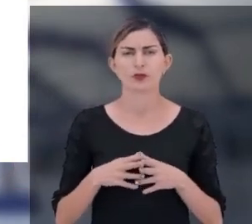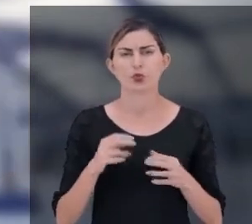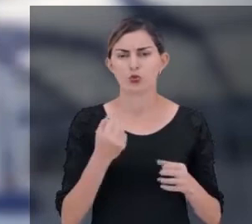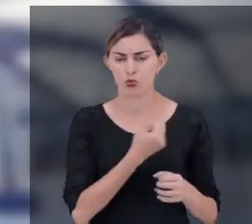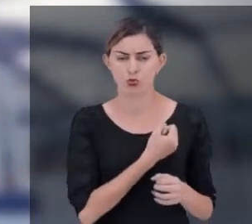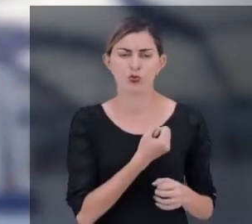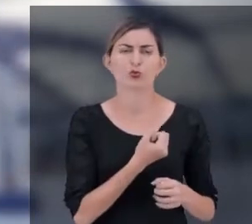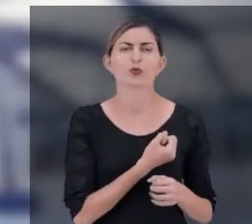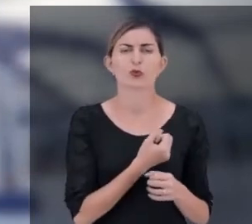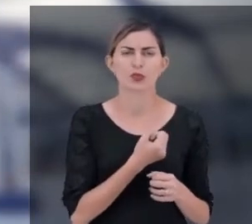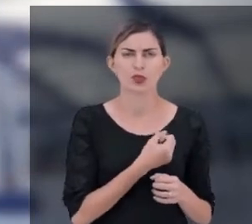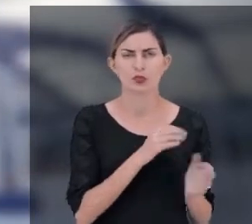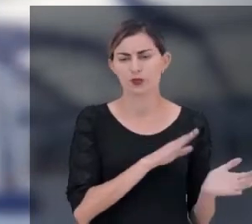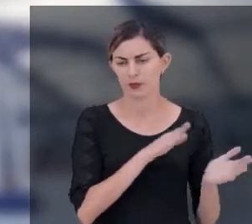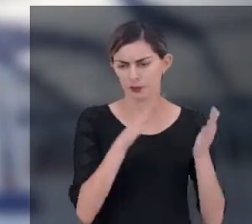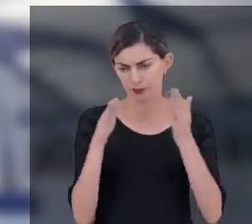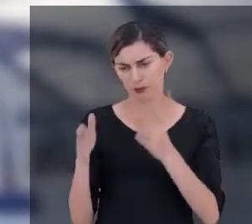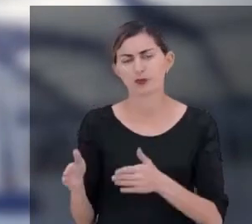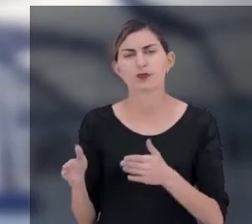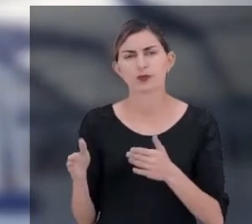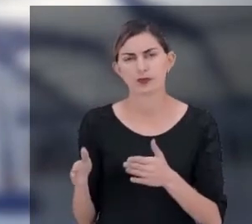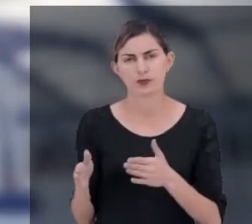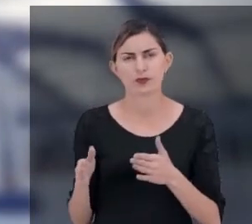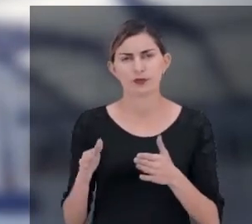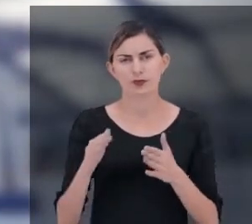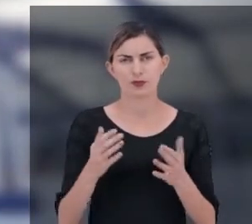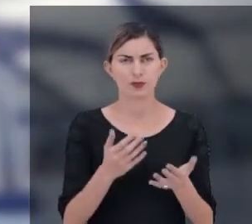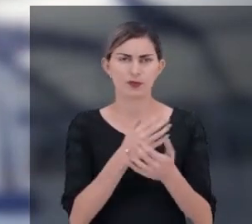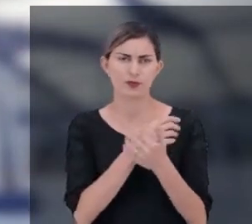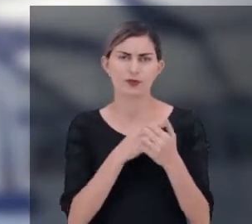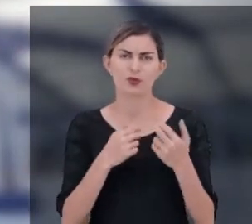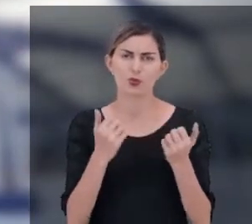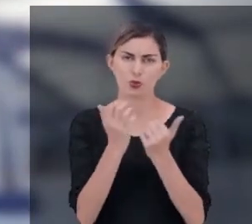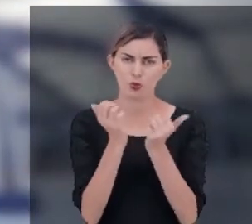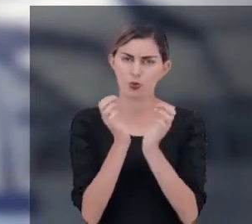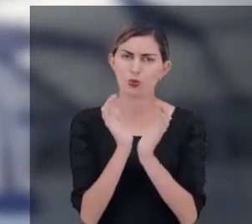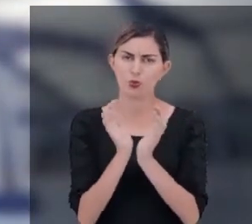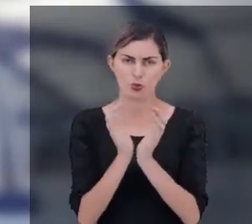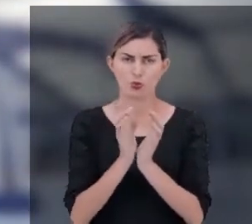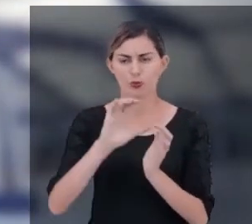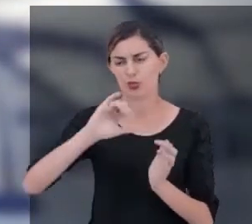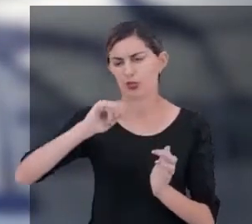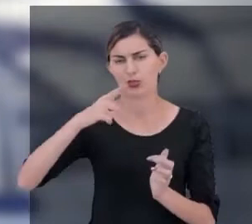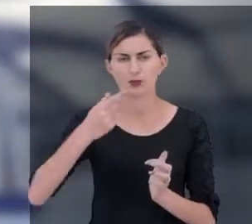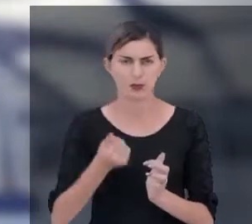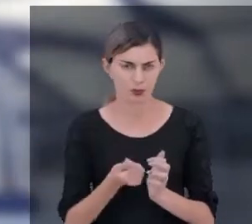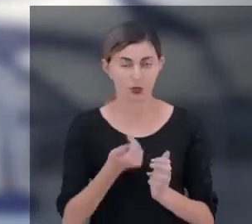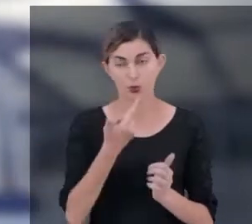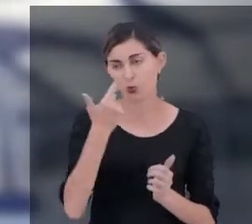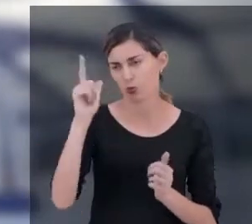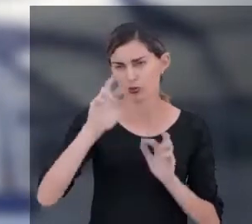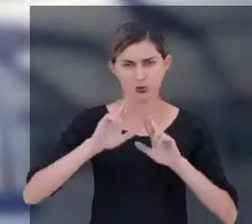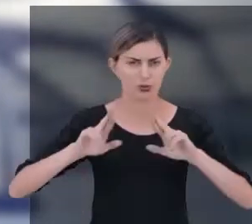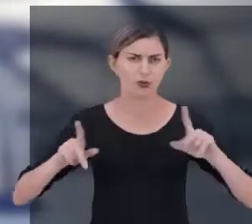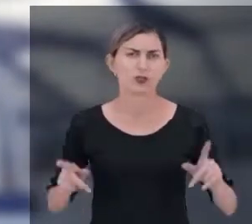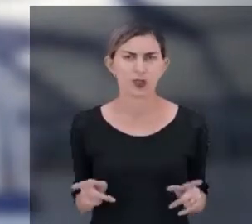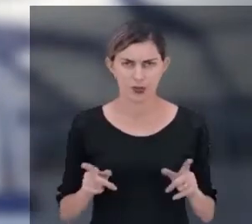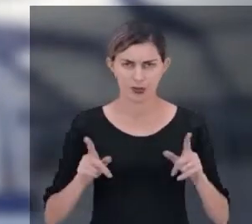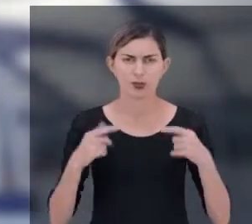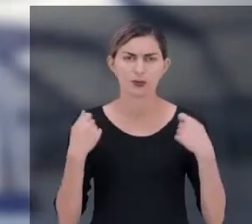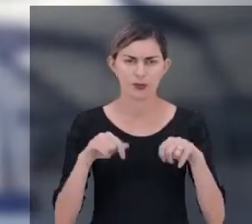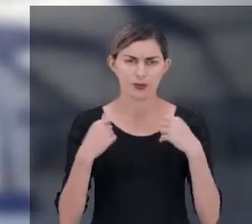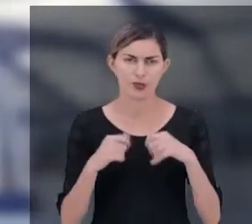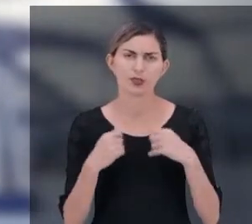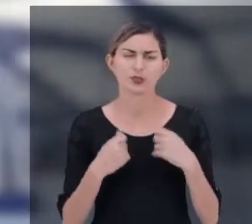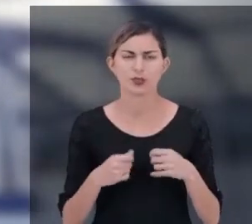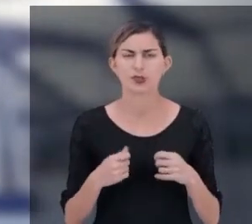o número de dimensionamento de membros da SIPA. Uma outra diferença que